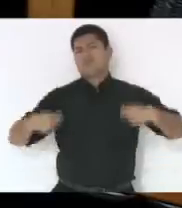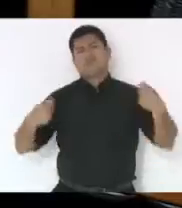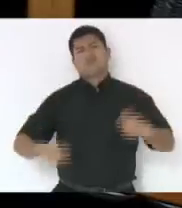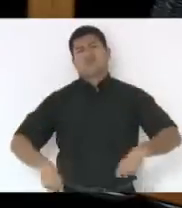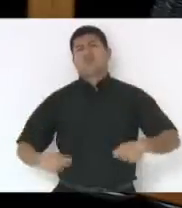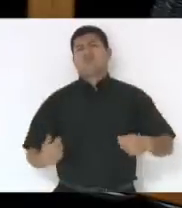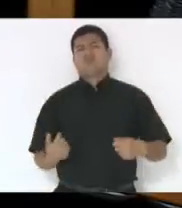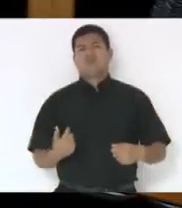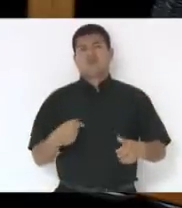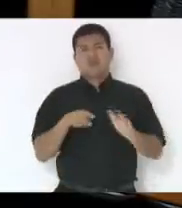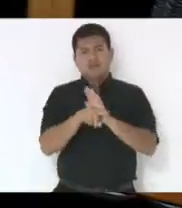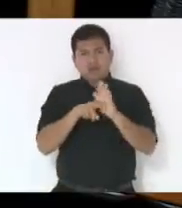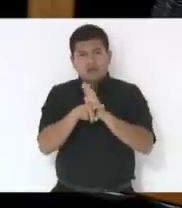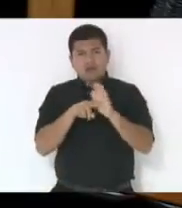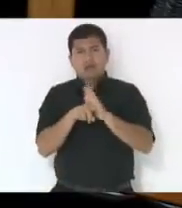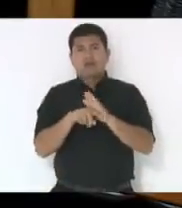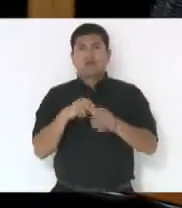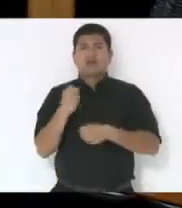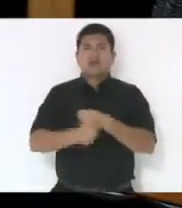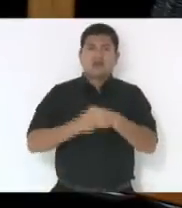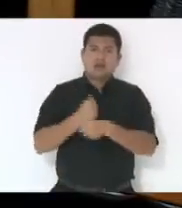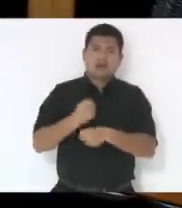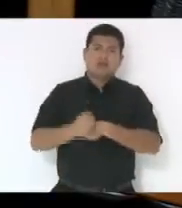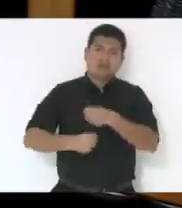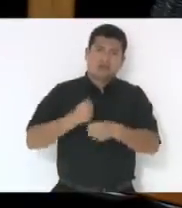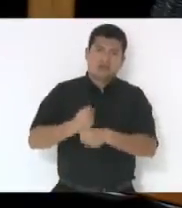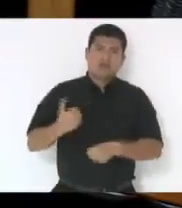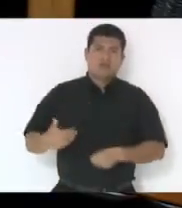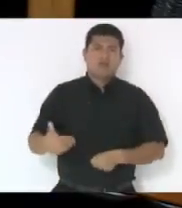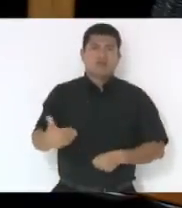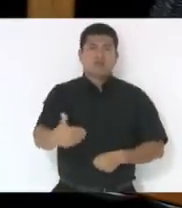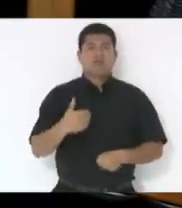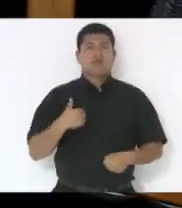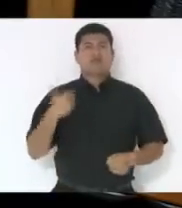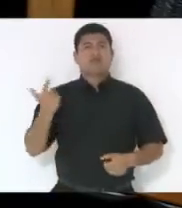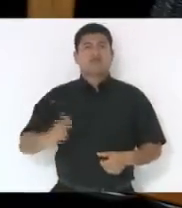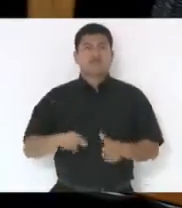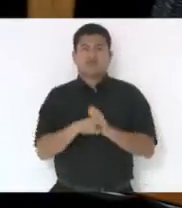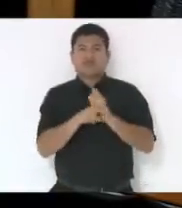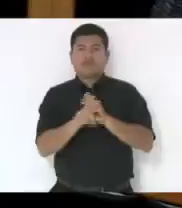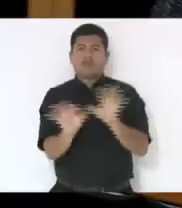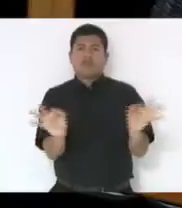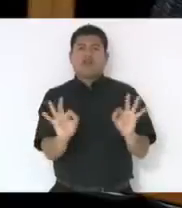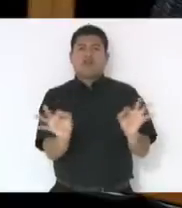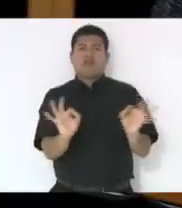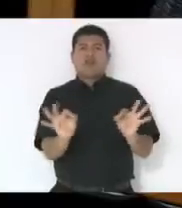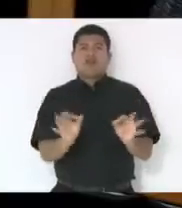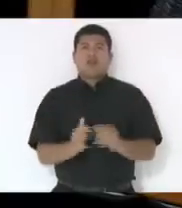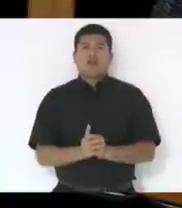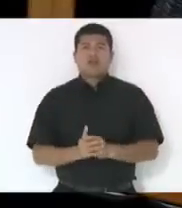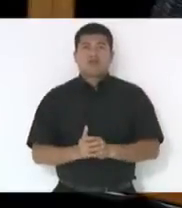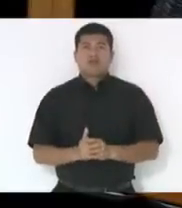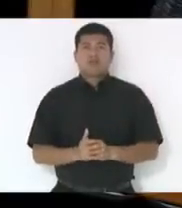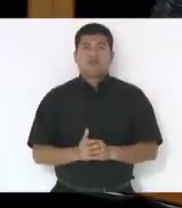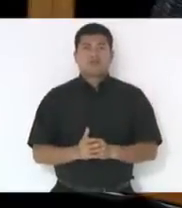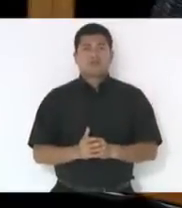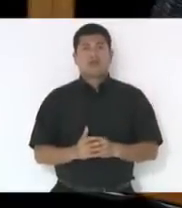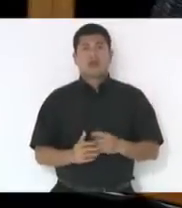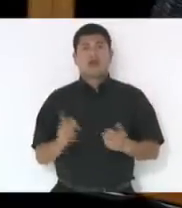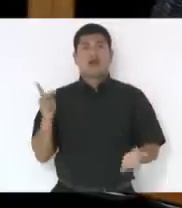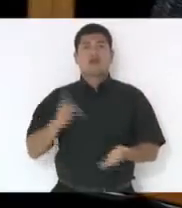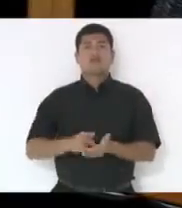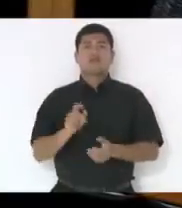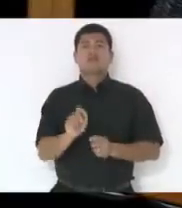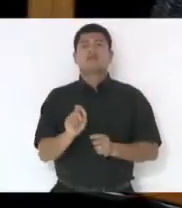passou, ano após ano, e não se reveu, não se buscou, na verdade, enfim,